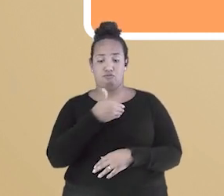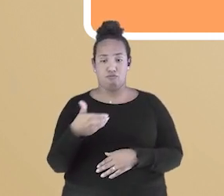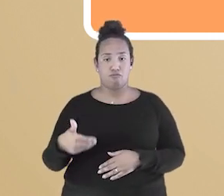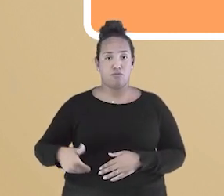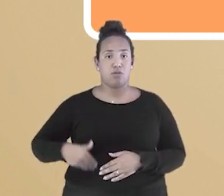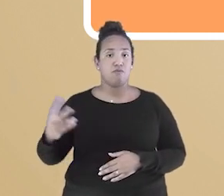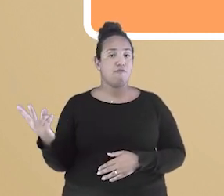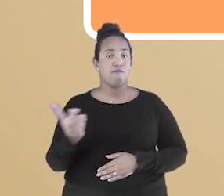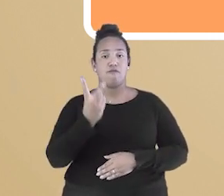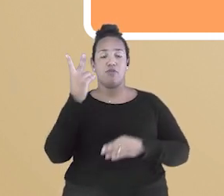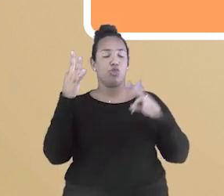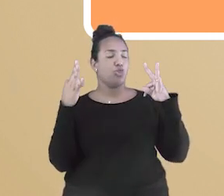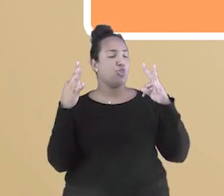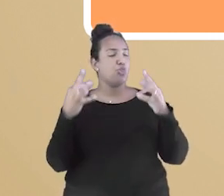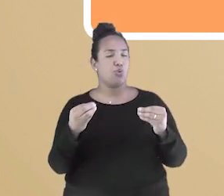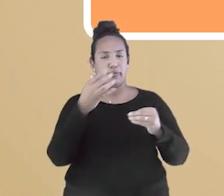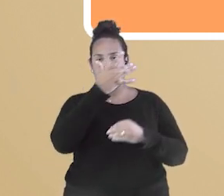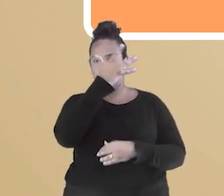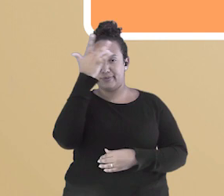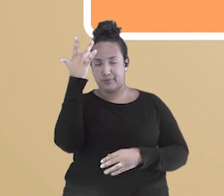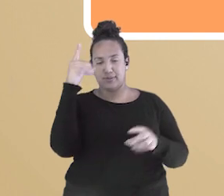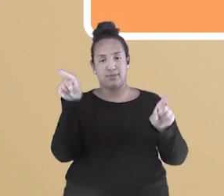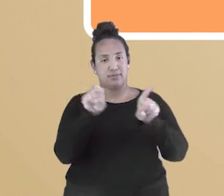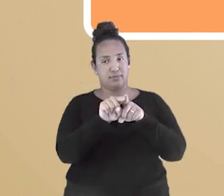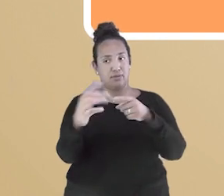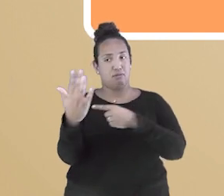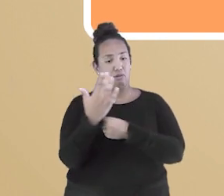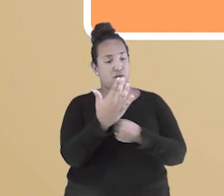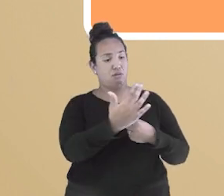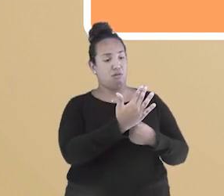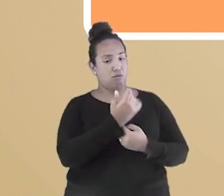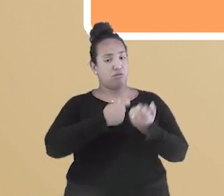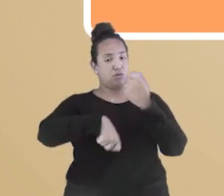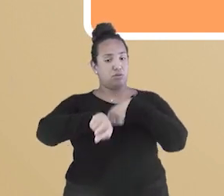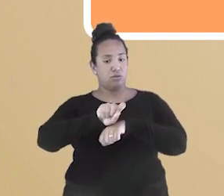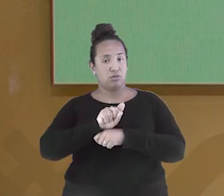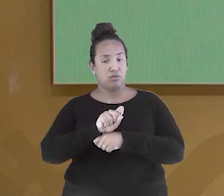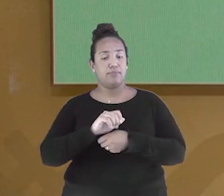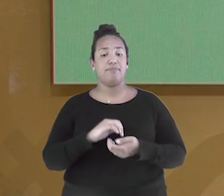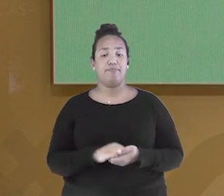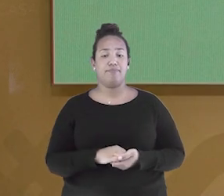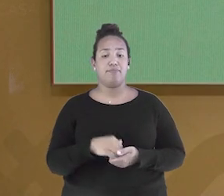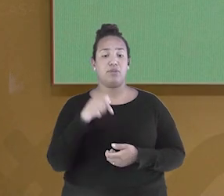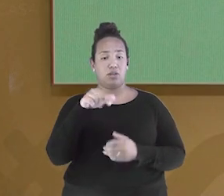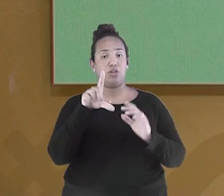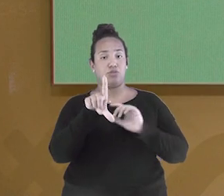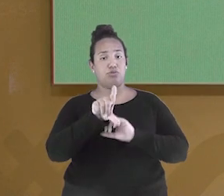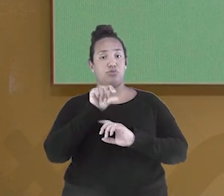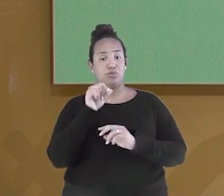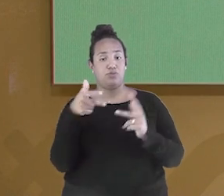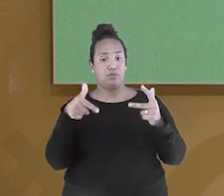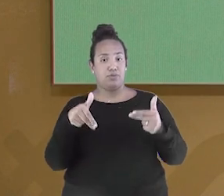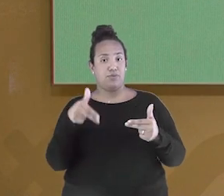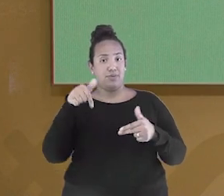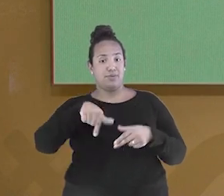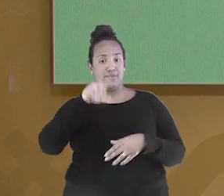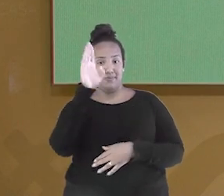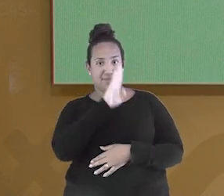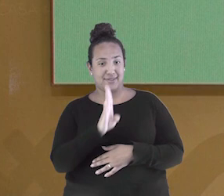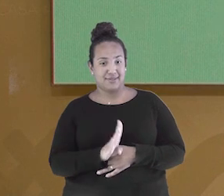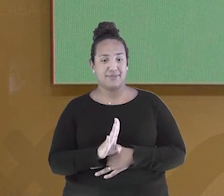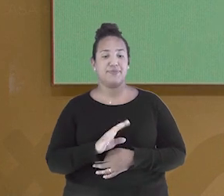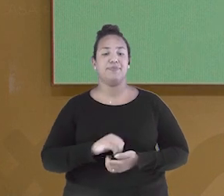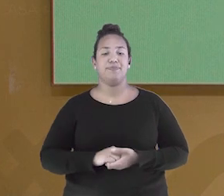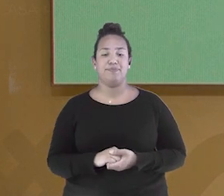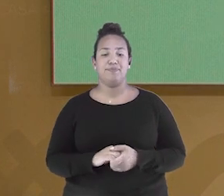e a cooperação da economia. Esse foi o modelo escolhido para a nossa república. Enfim, república. Agora é hora de